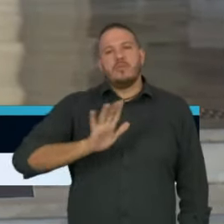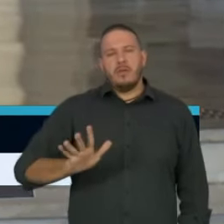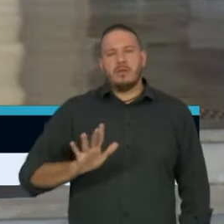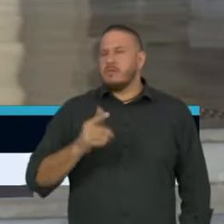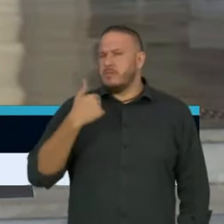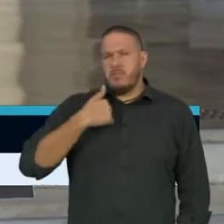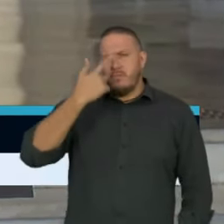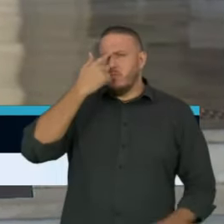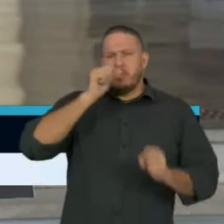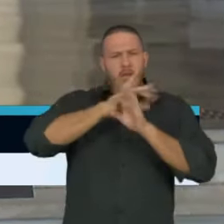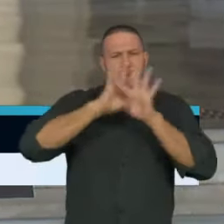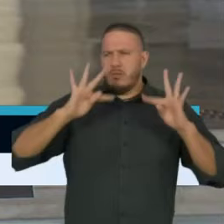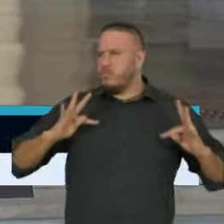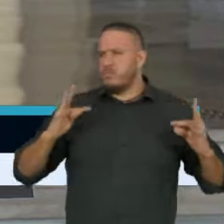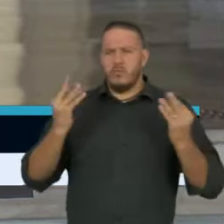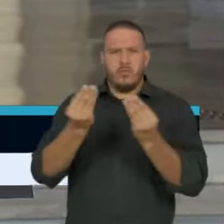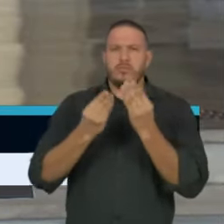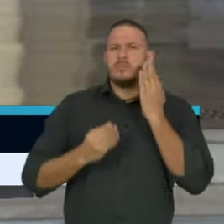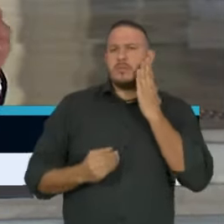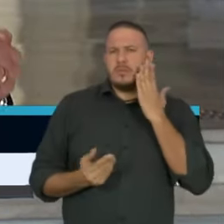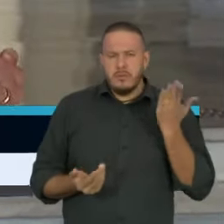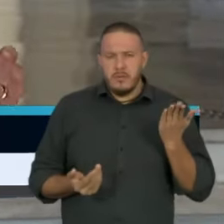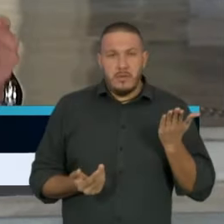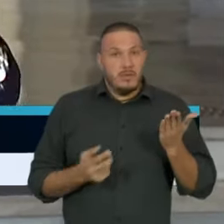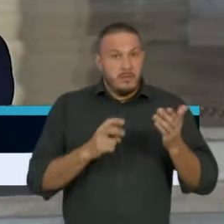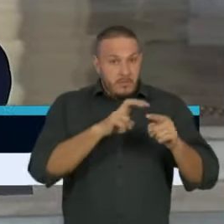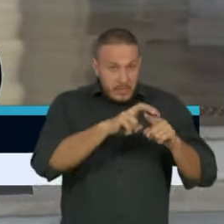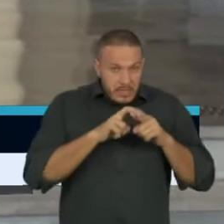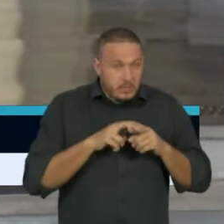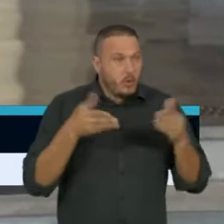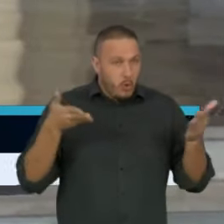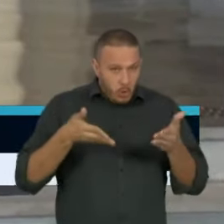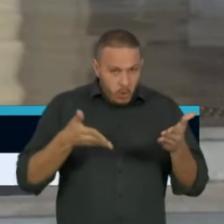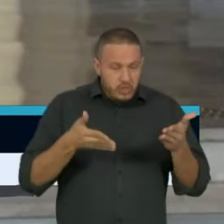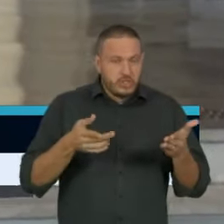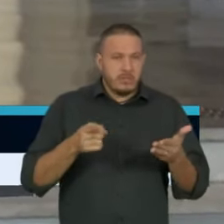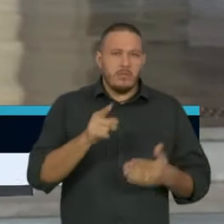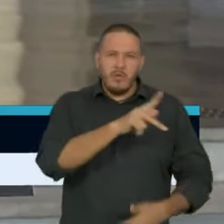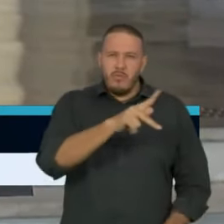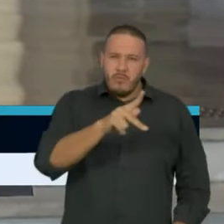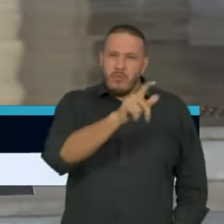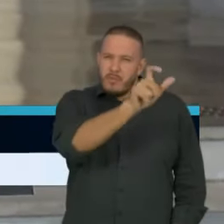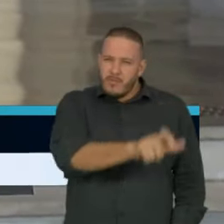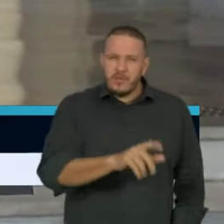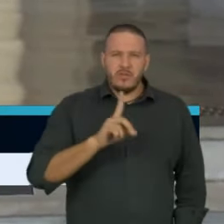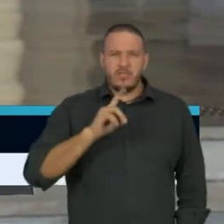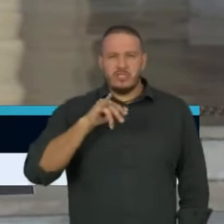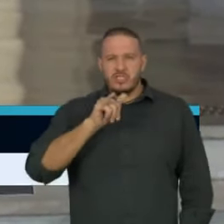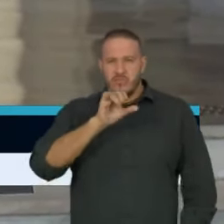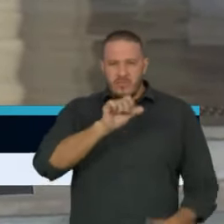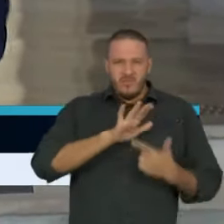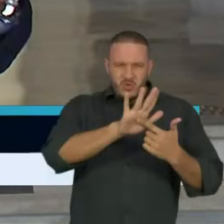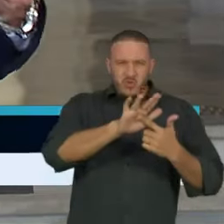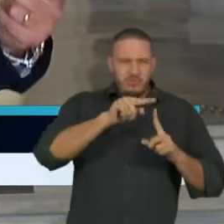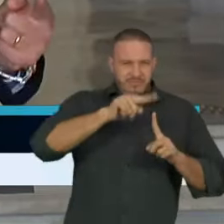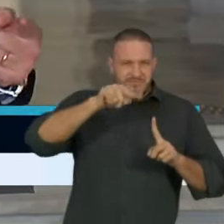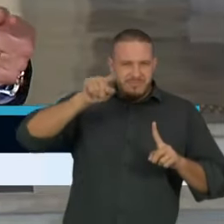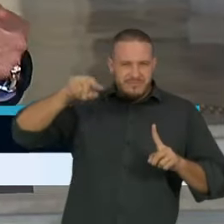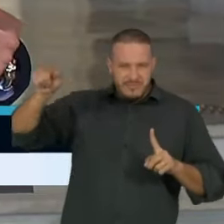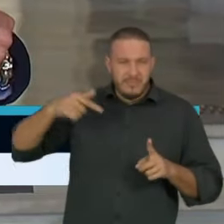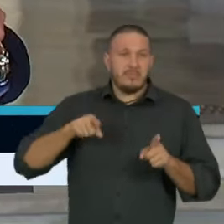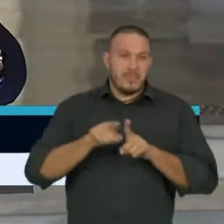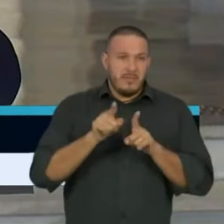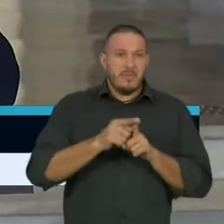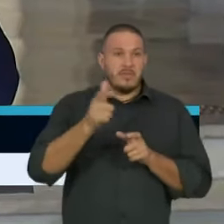todos os doentes que eu estou vendo. Com esse achatamento que o professor Dimas mostrou, além de outras